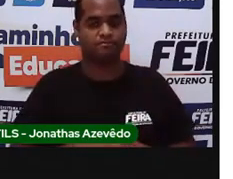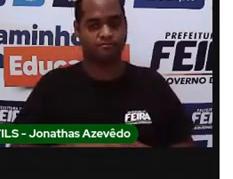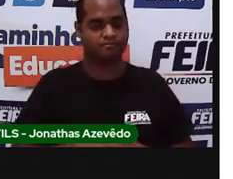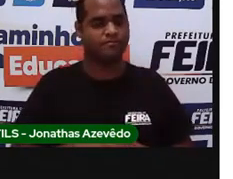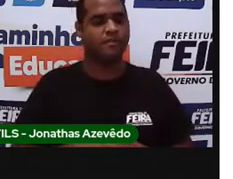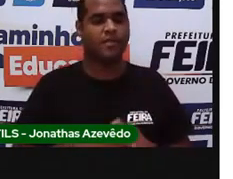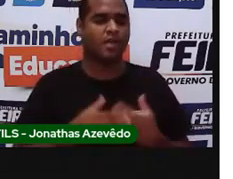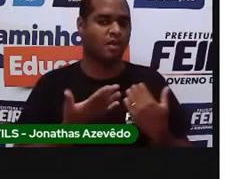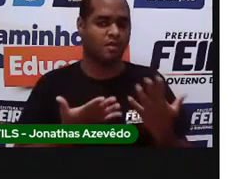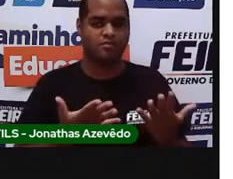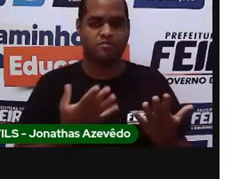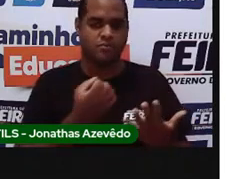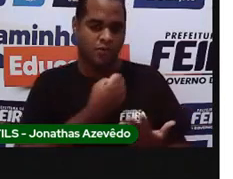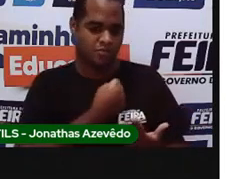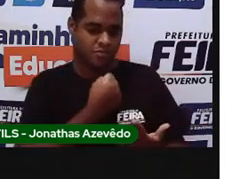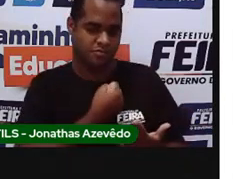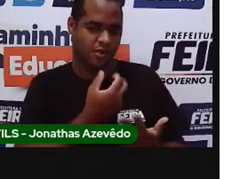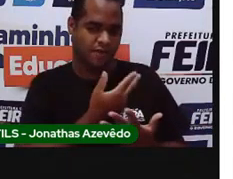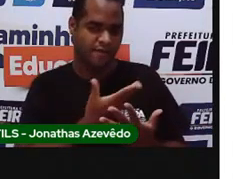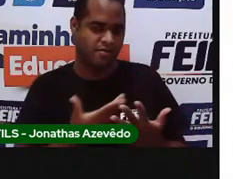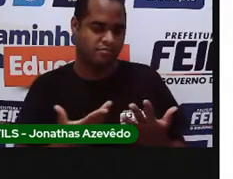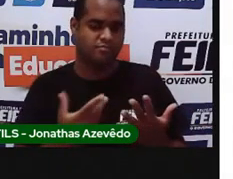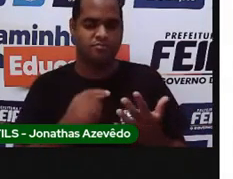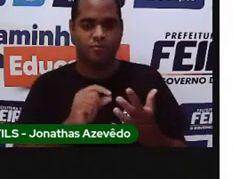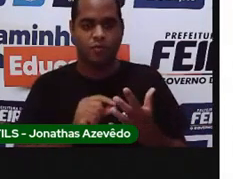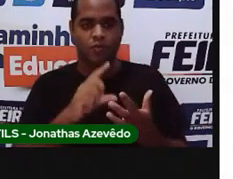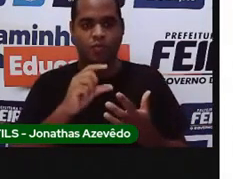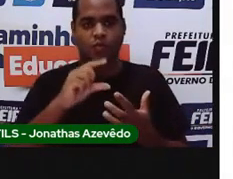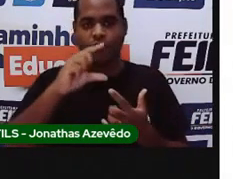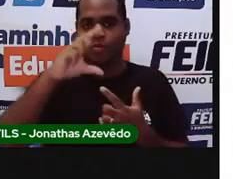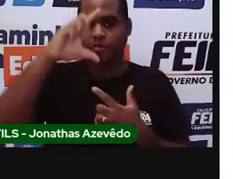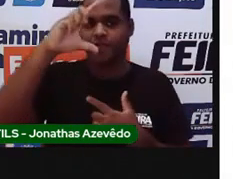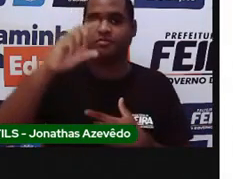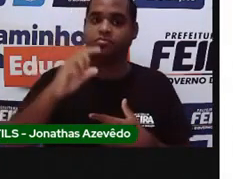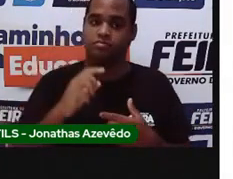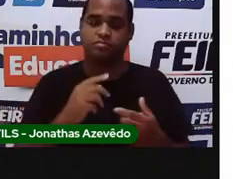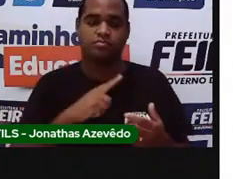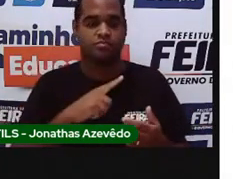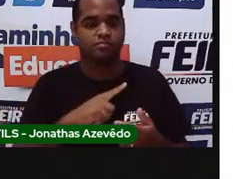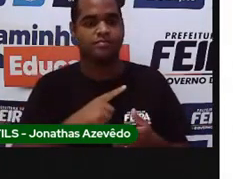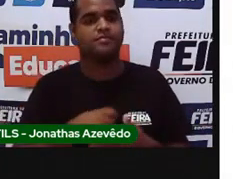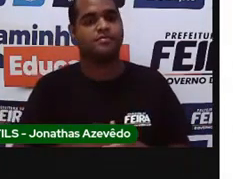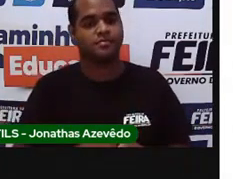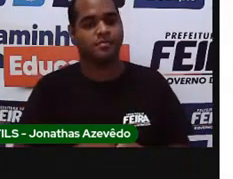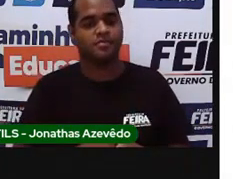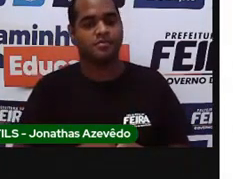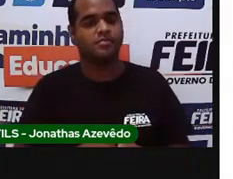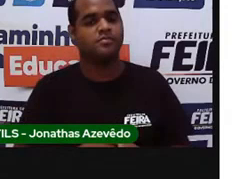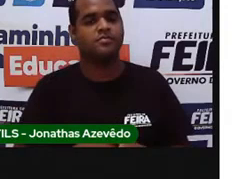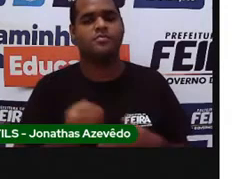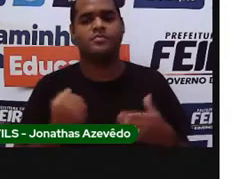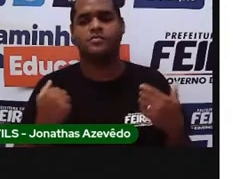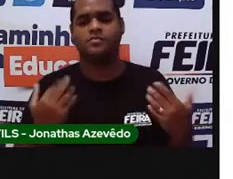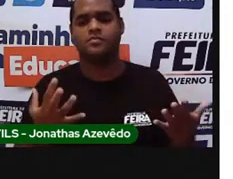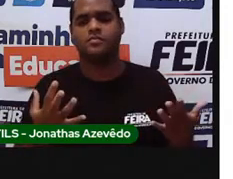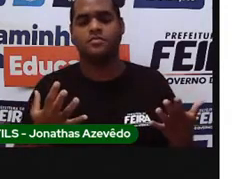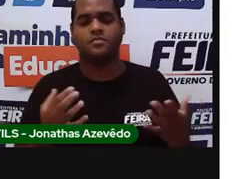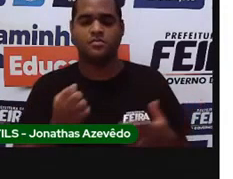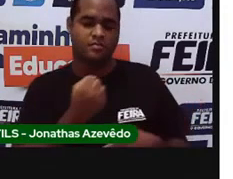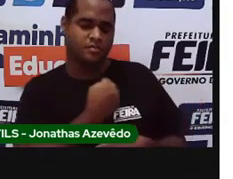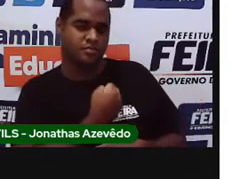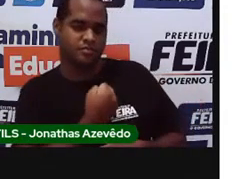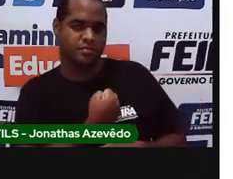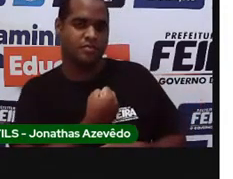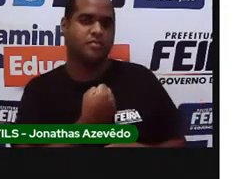Todos os números têm essa sequência crescente. Certo? Então, se o número